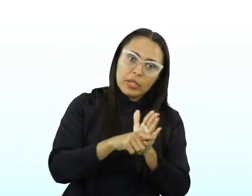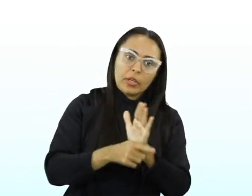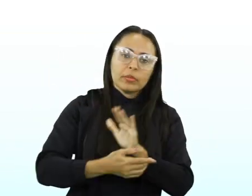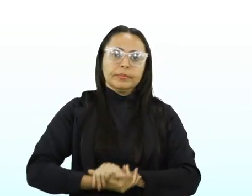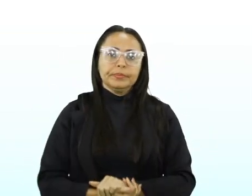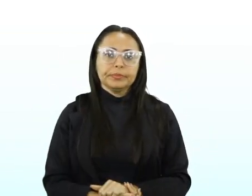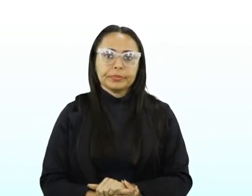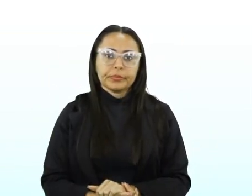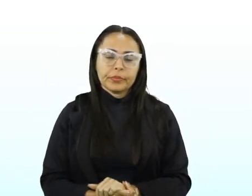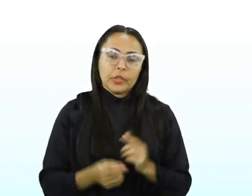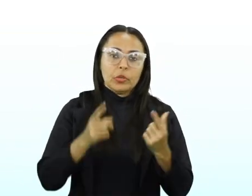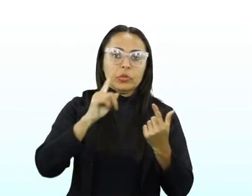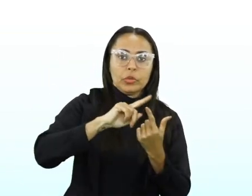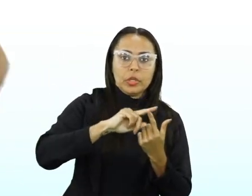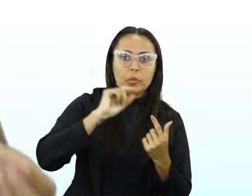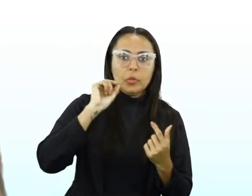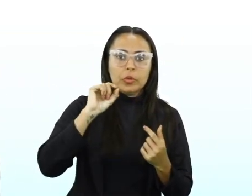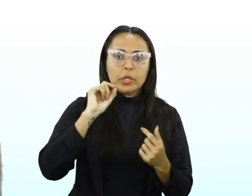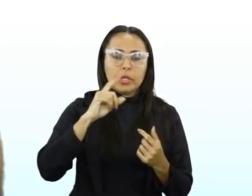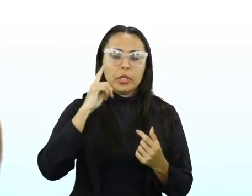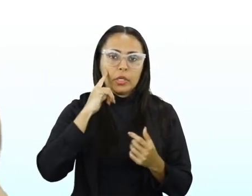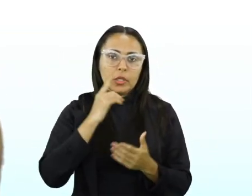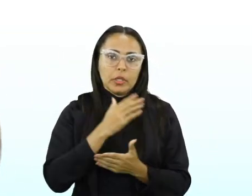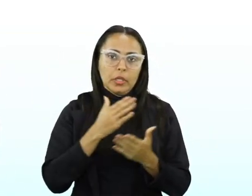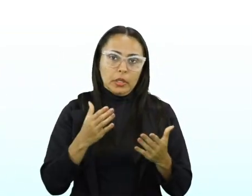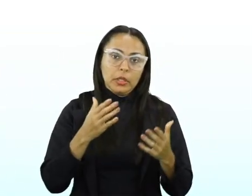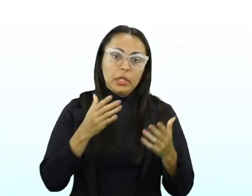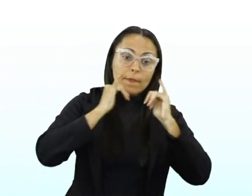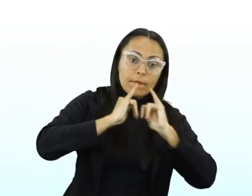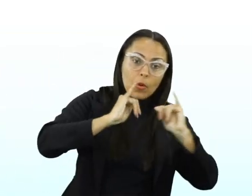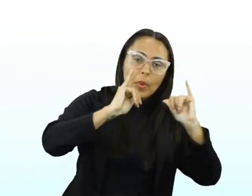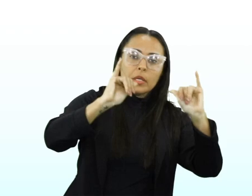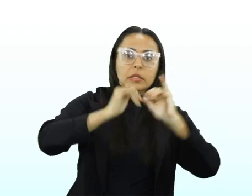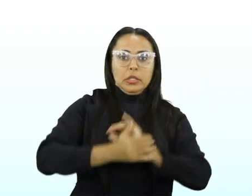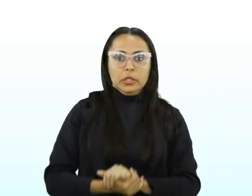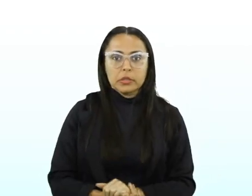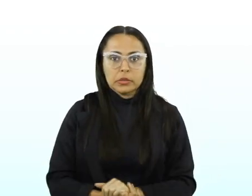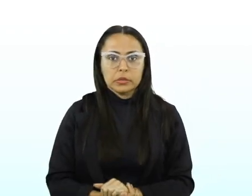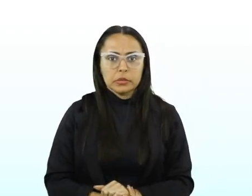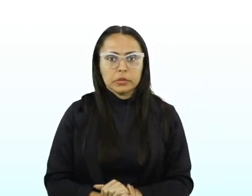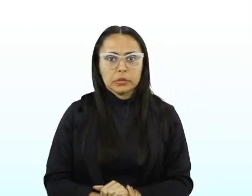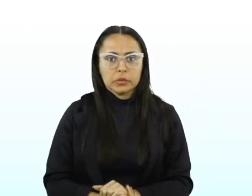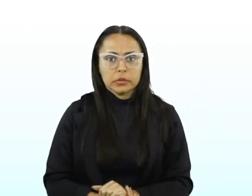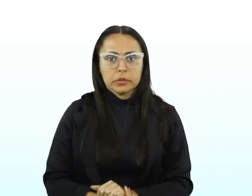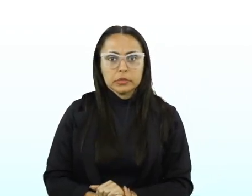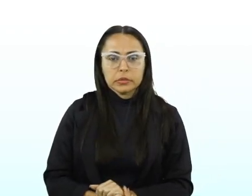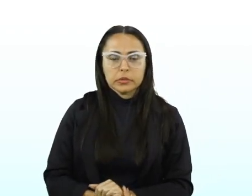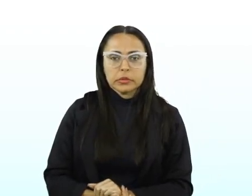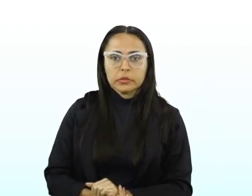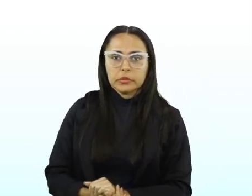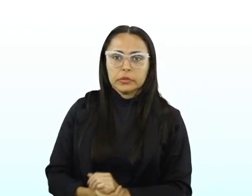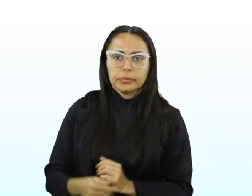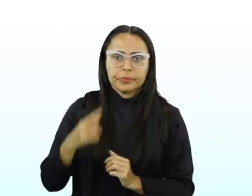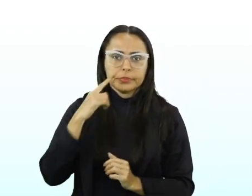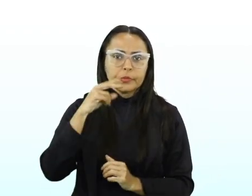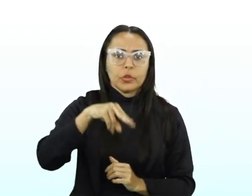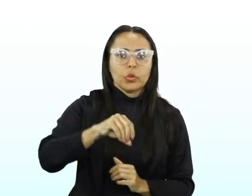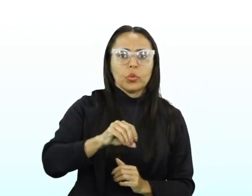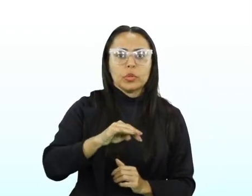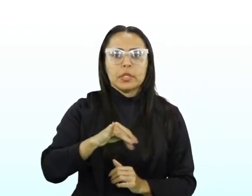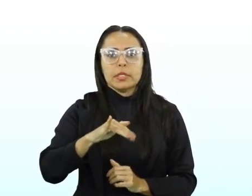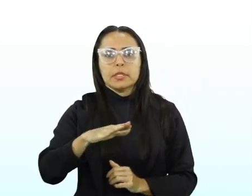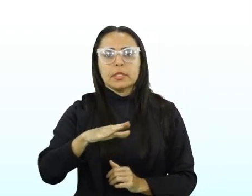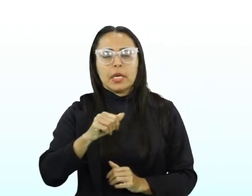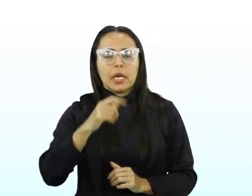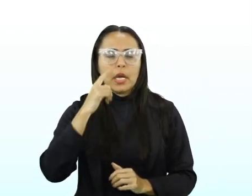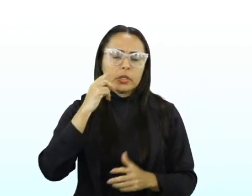um gênero. Do tipo o quê? Dissertativo e informativo. Uma notícia. Então, no Enem,